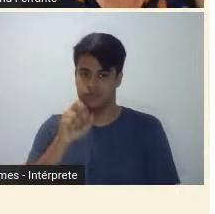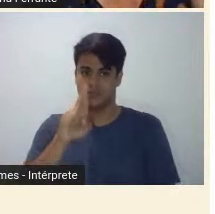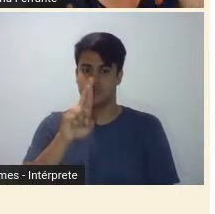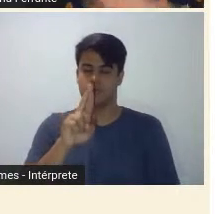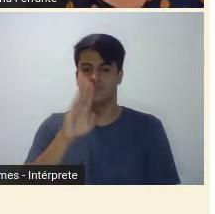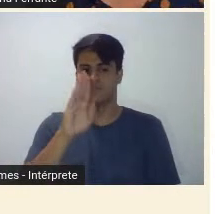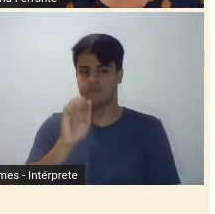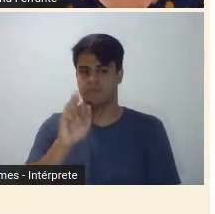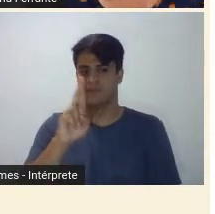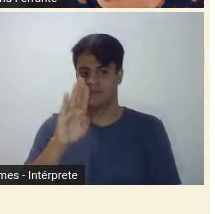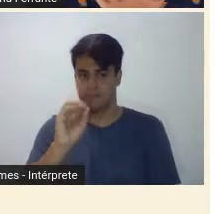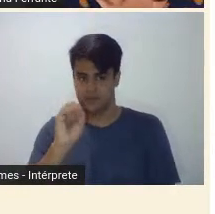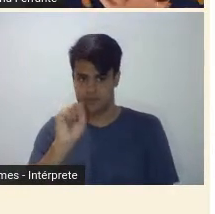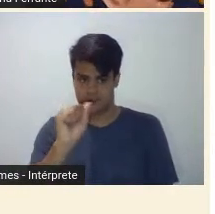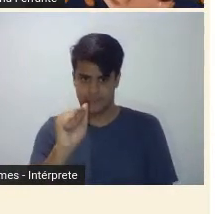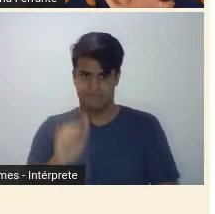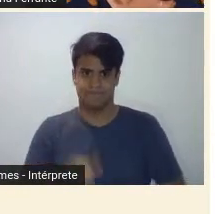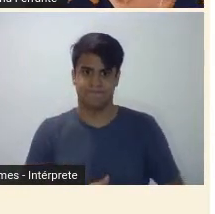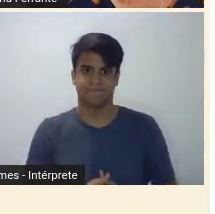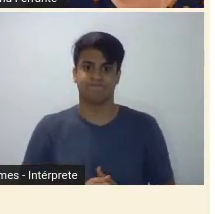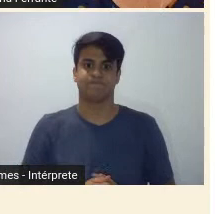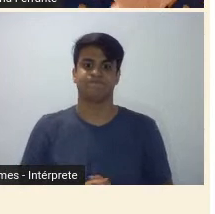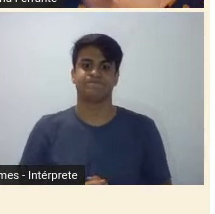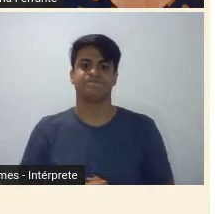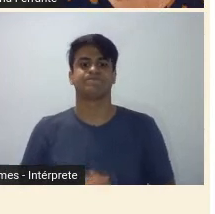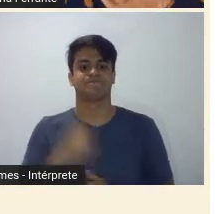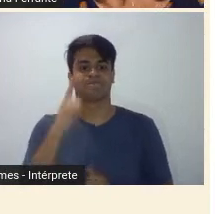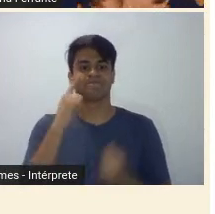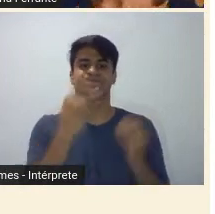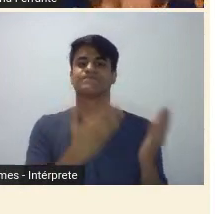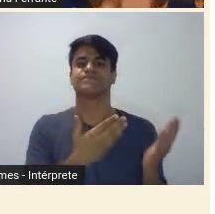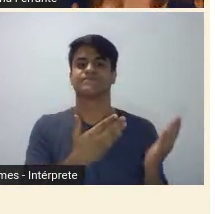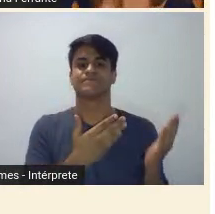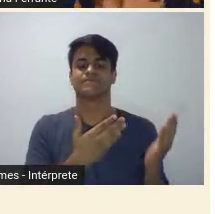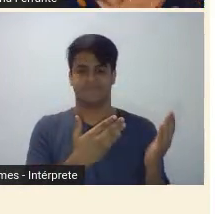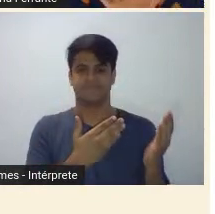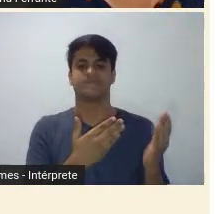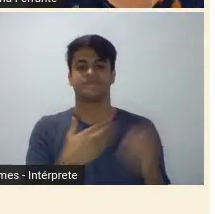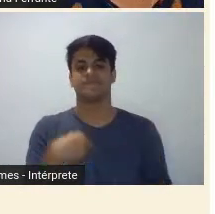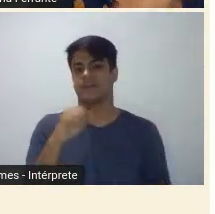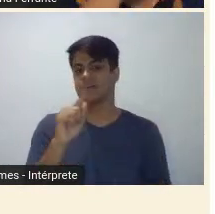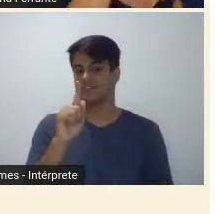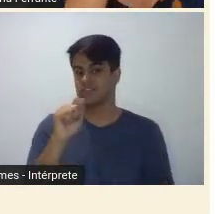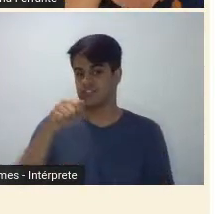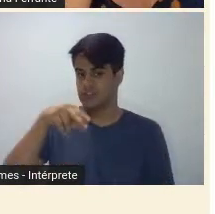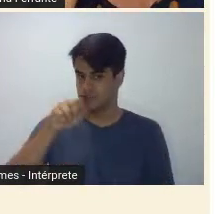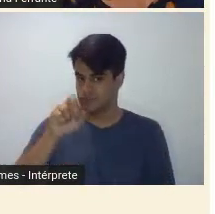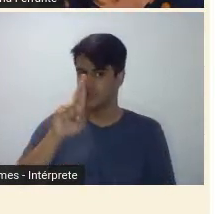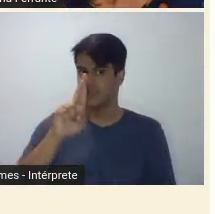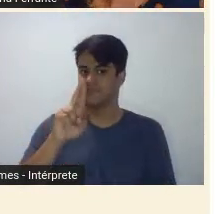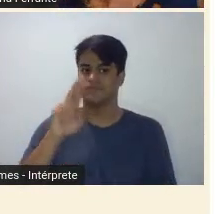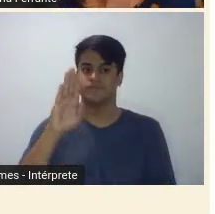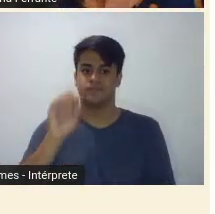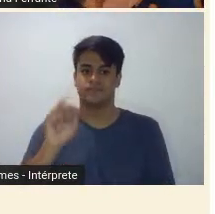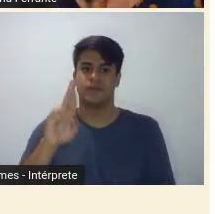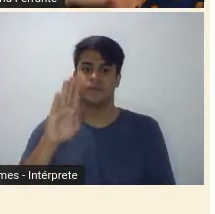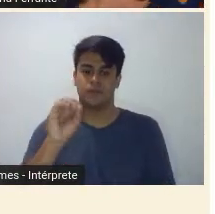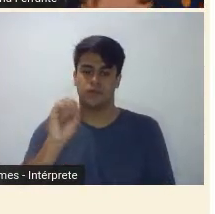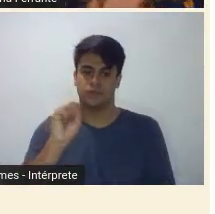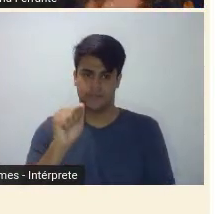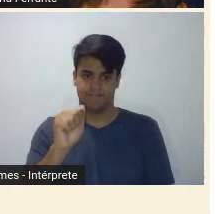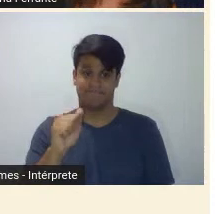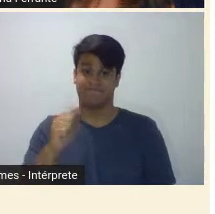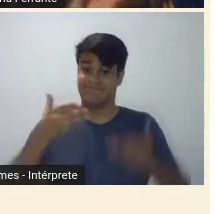próximo slide, por favor. Bom, esse é o nosso Adiano Barbosa. Como diz aí, ele nasce em